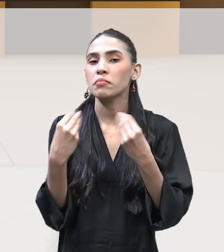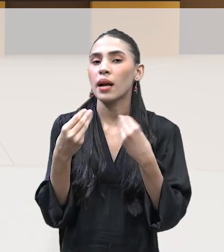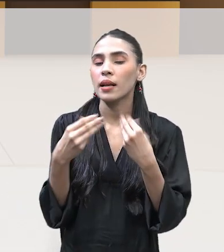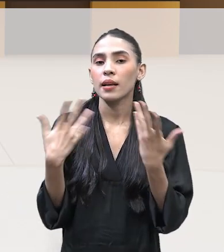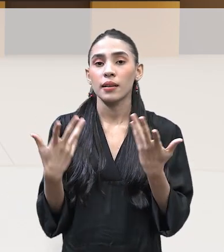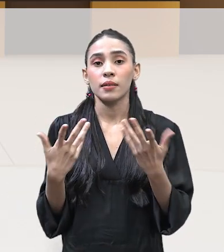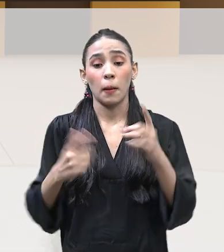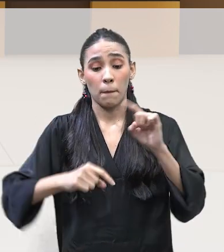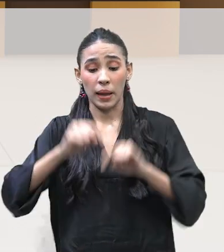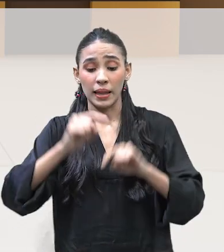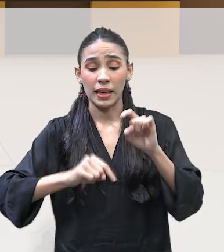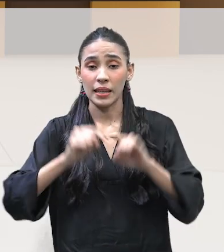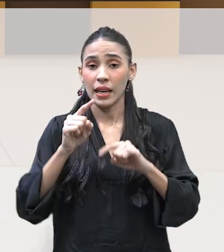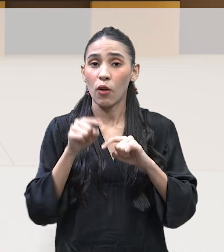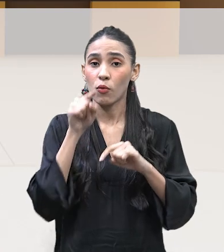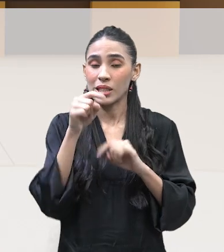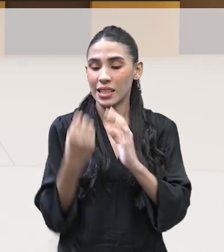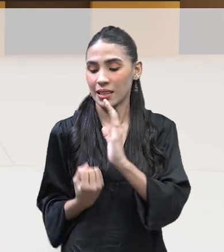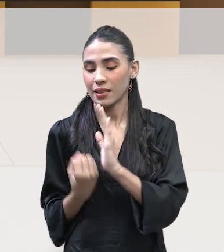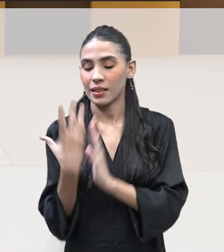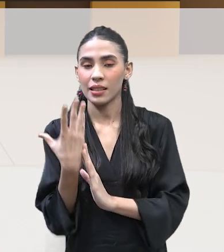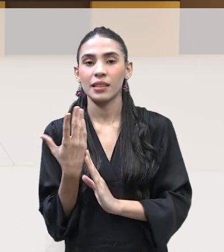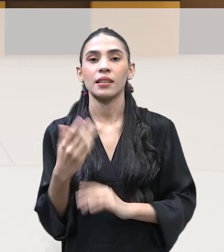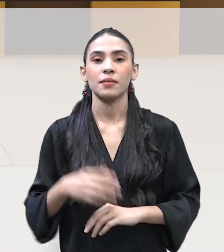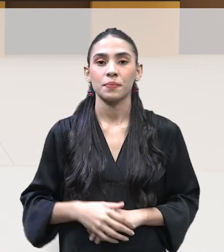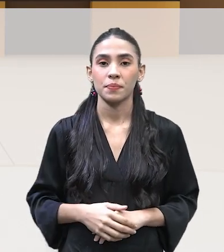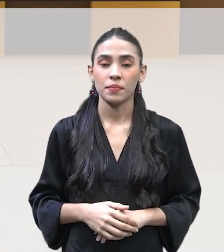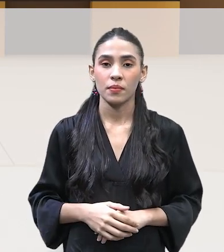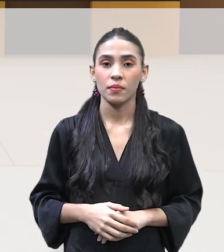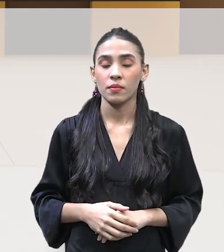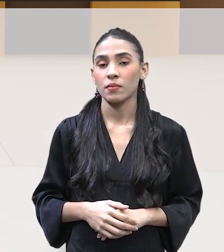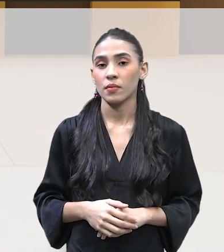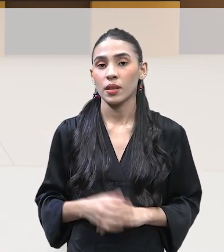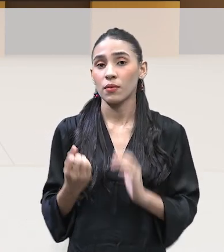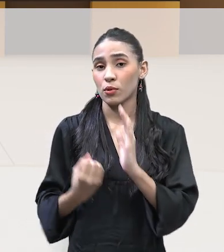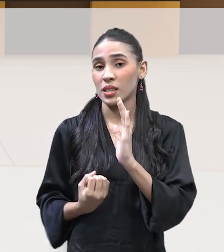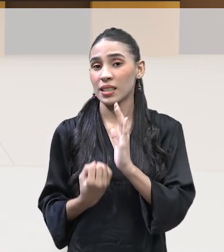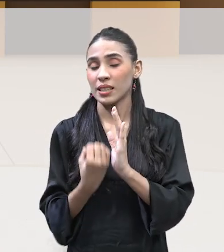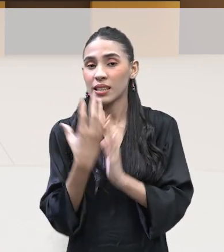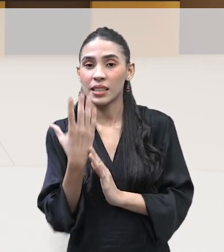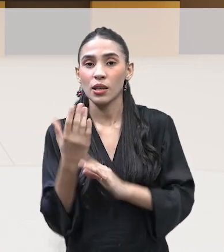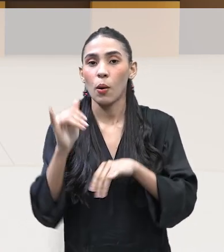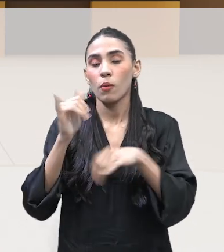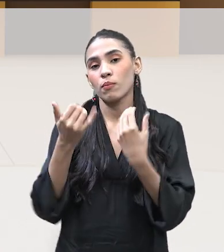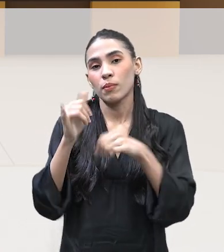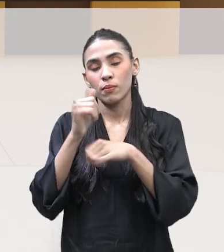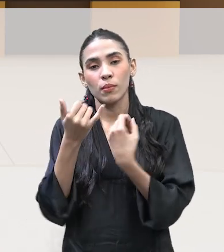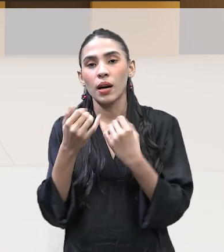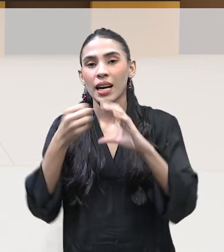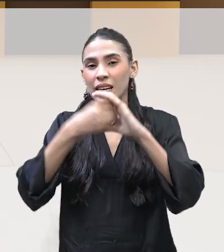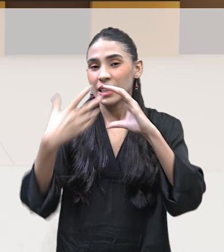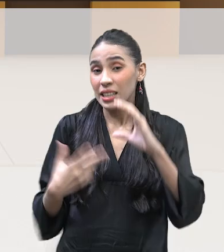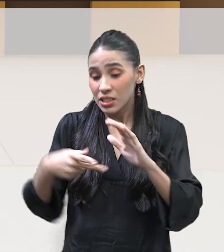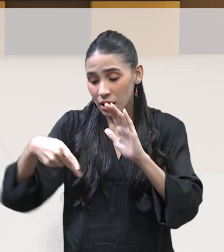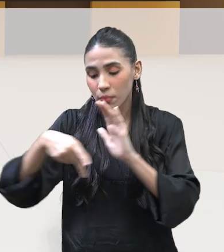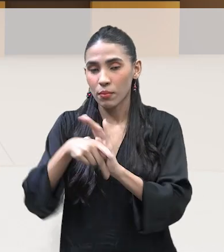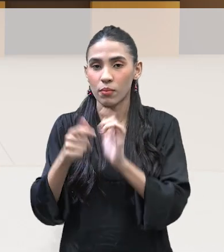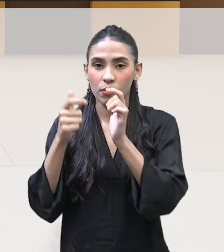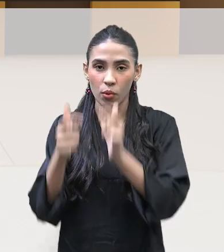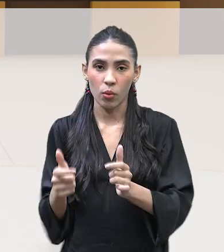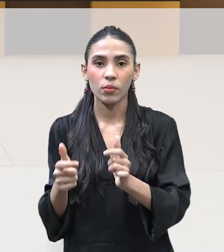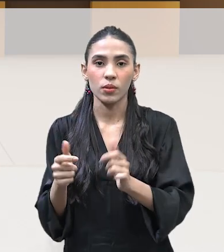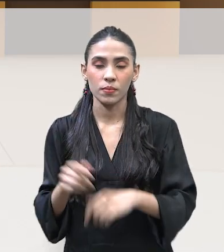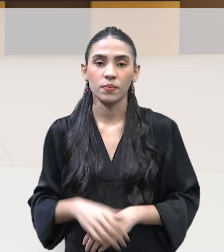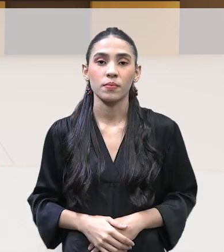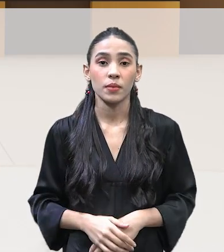partir desse produto, você criar uma visibilidade para ele, Com característica local, né? Isso que também é que temos